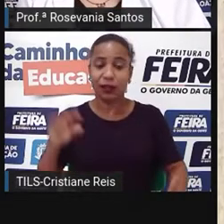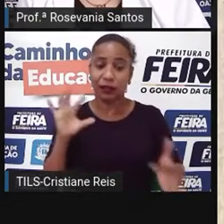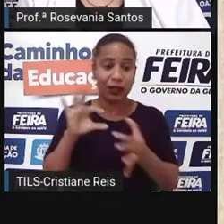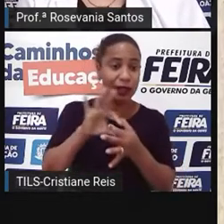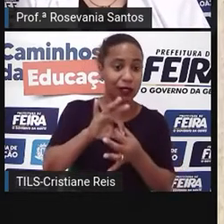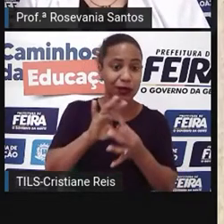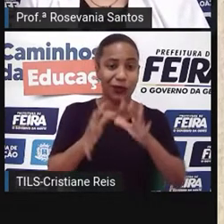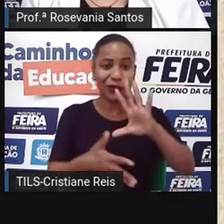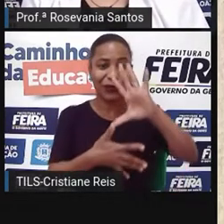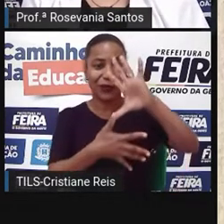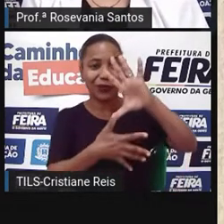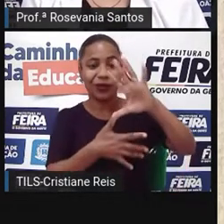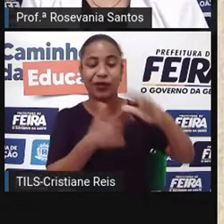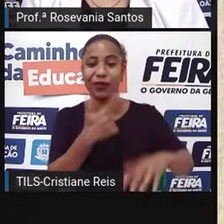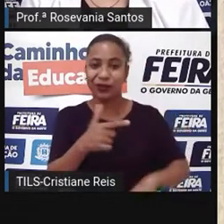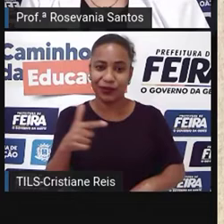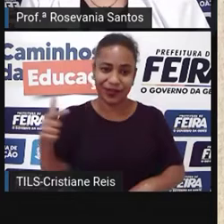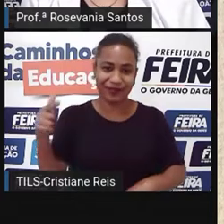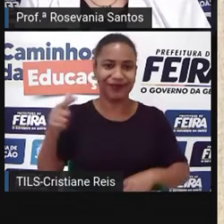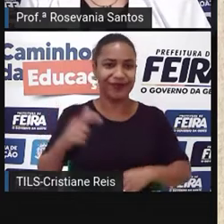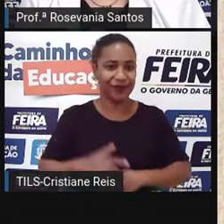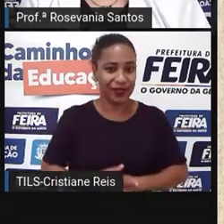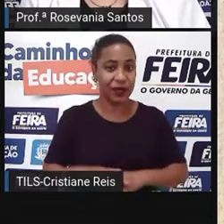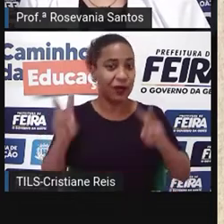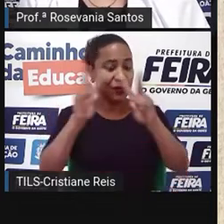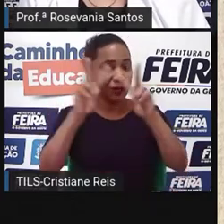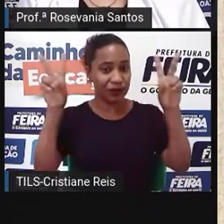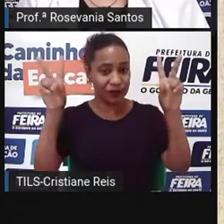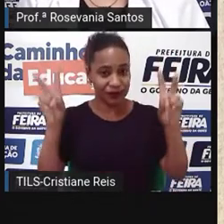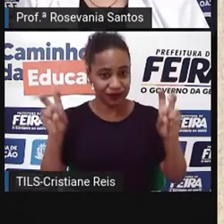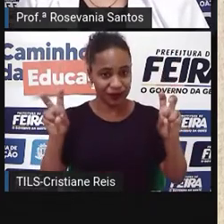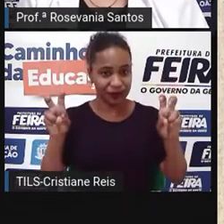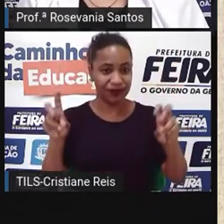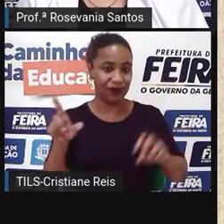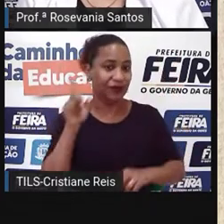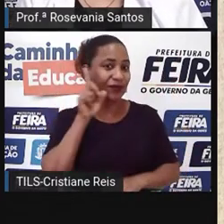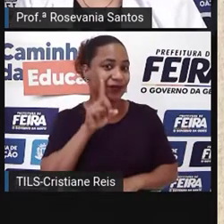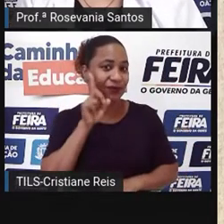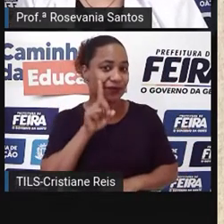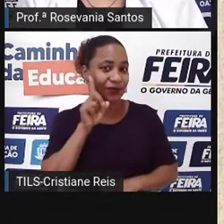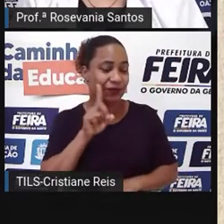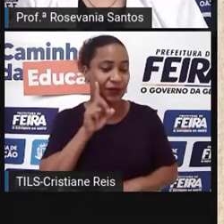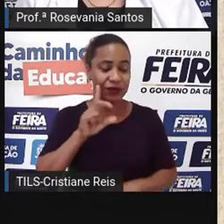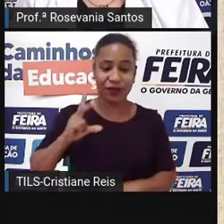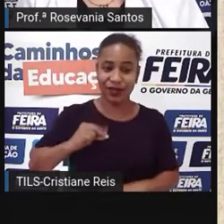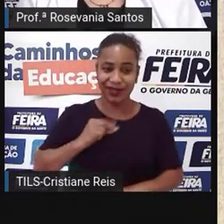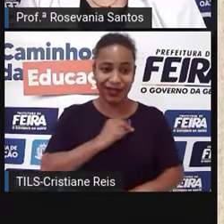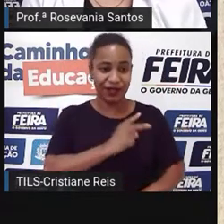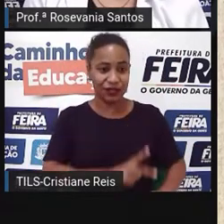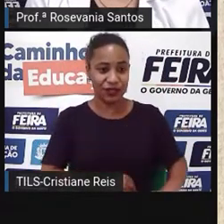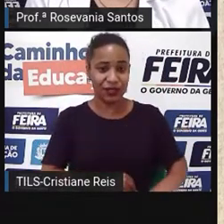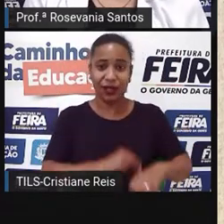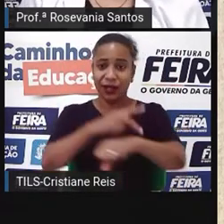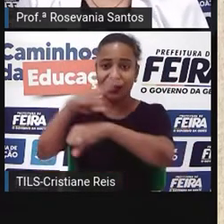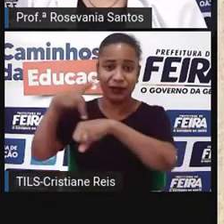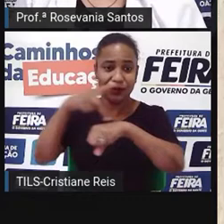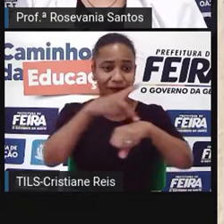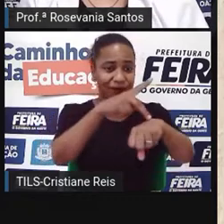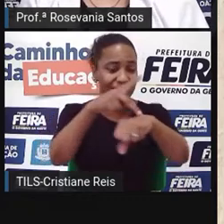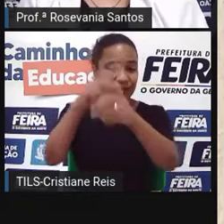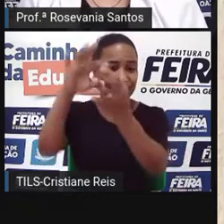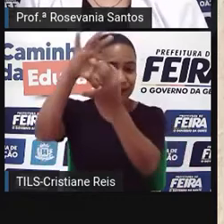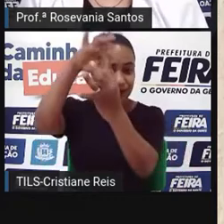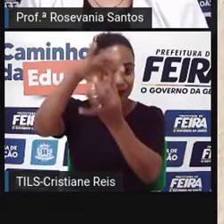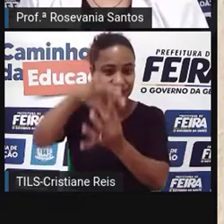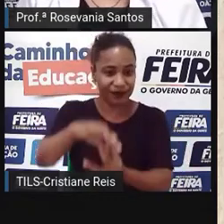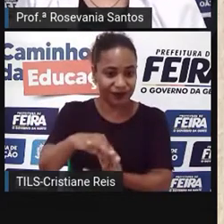Estados Unidos, Chinas e os BRICS, né, eles dois aqui têm uma interferência no continente americano, a China também, você vai perceber